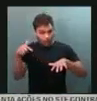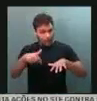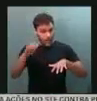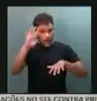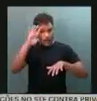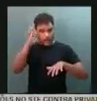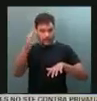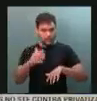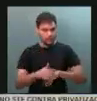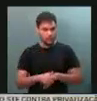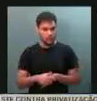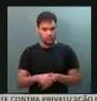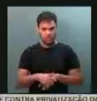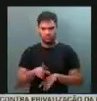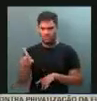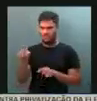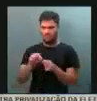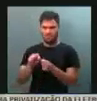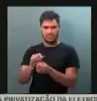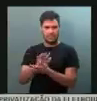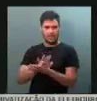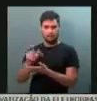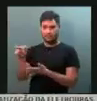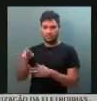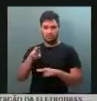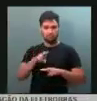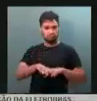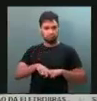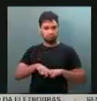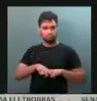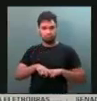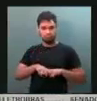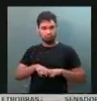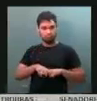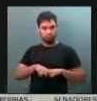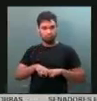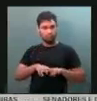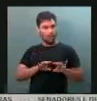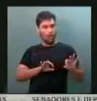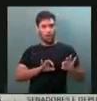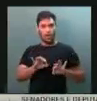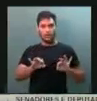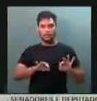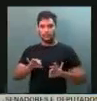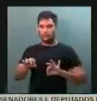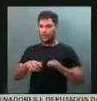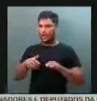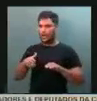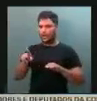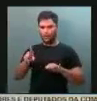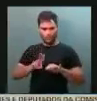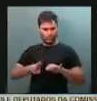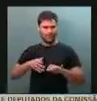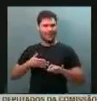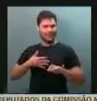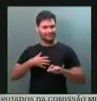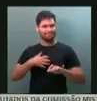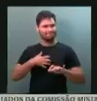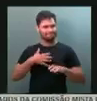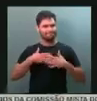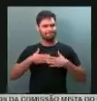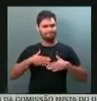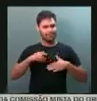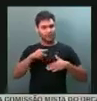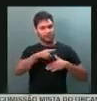O senhor não vai fazer nada, ficar sentado na sua cadeira, comandar com esse equilíbrio seu e deixar o